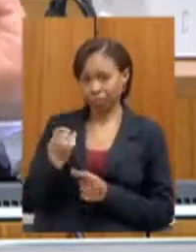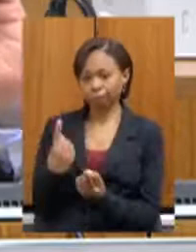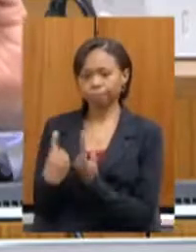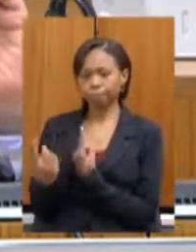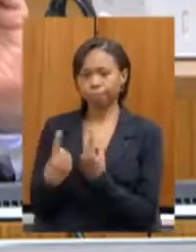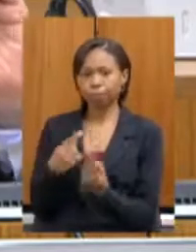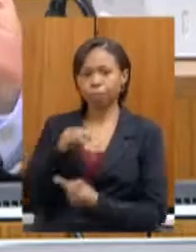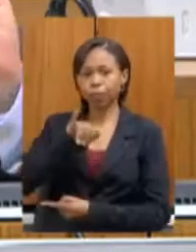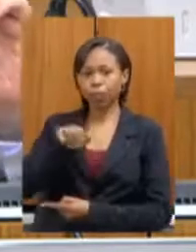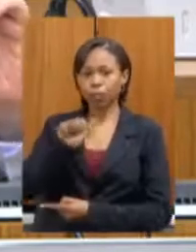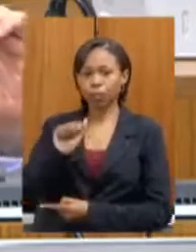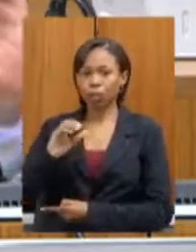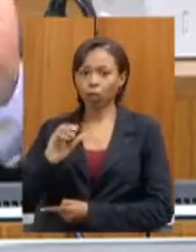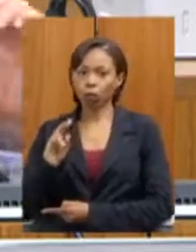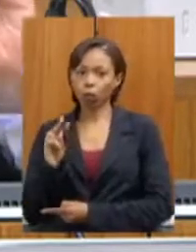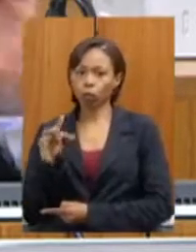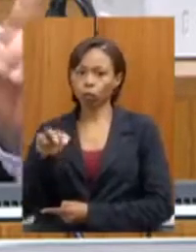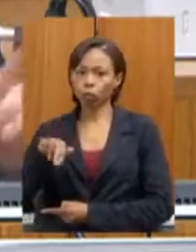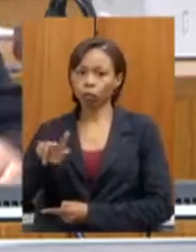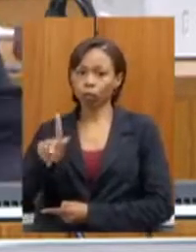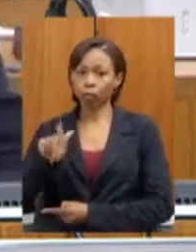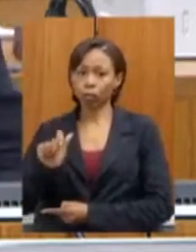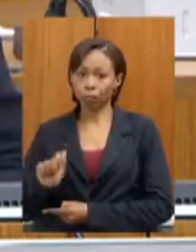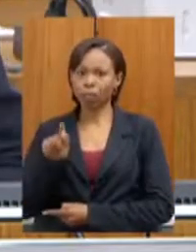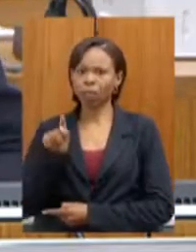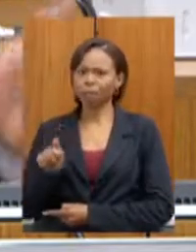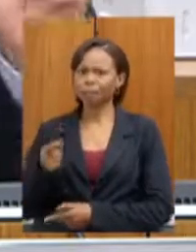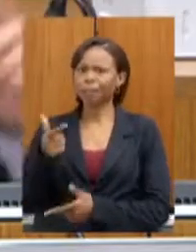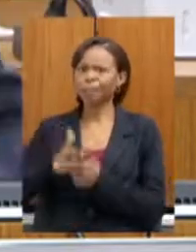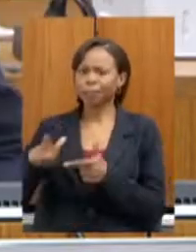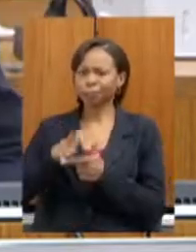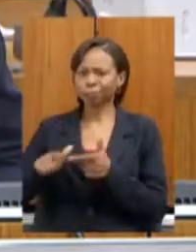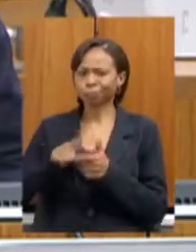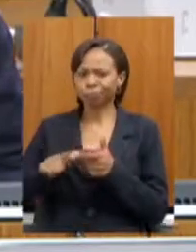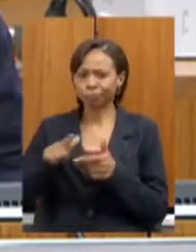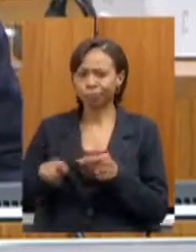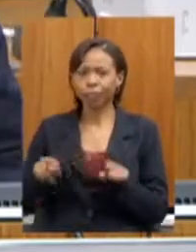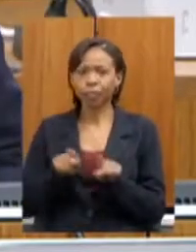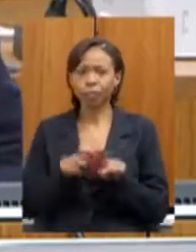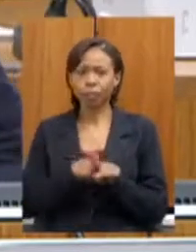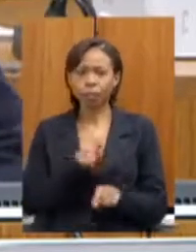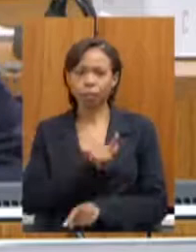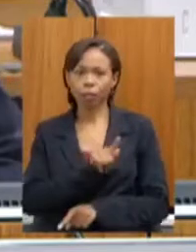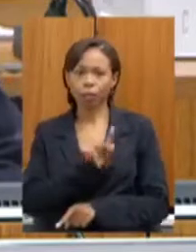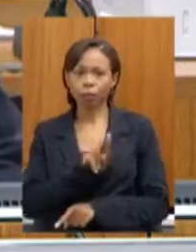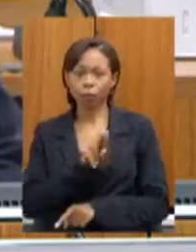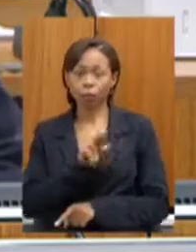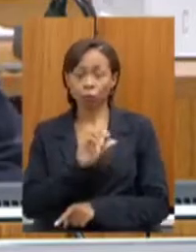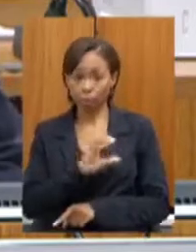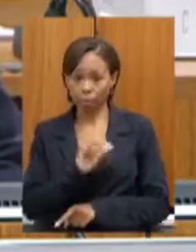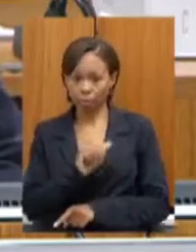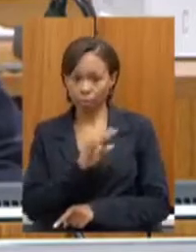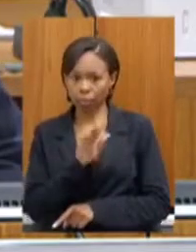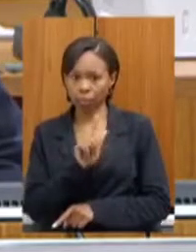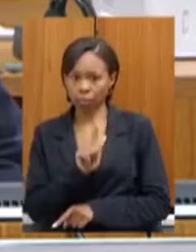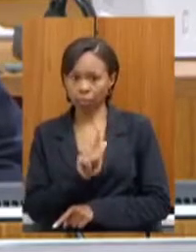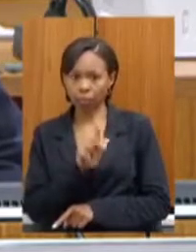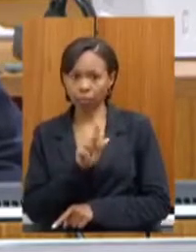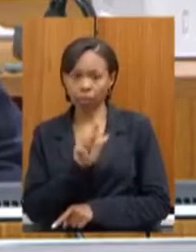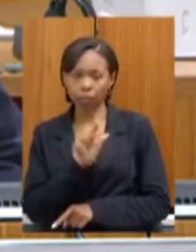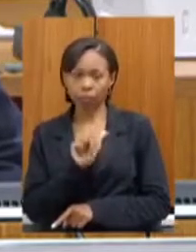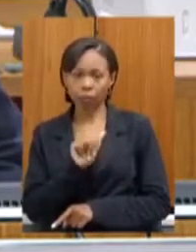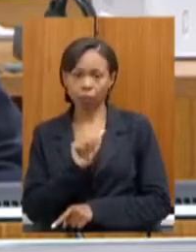uma MG problemática, Pouso Alegre, Jacutinga, e o contorno de Cataguases. Vamos seguir.